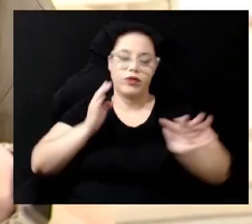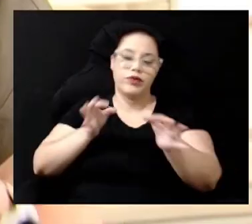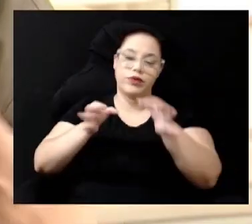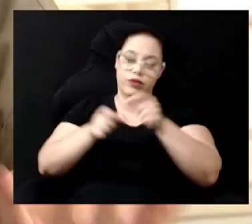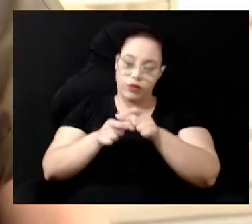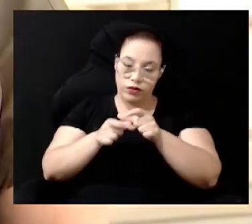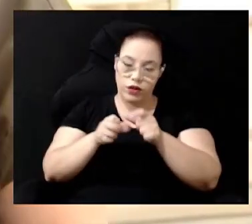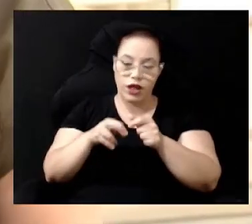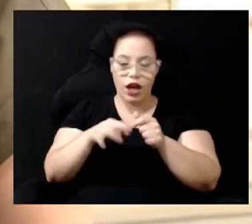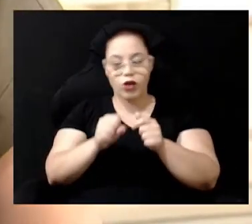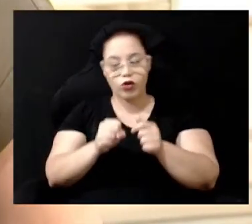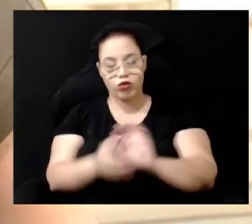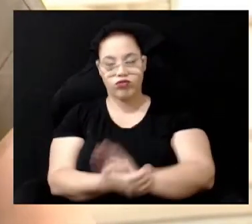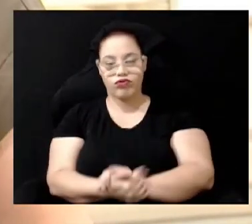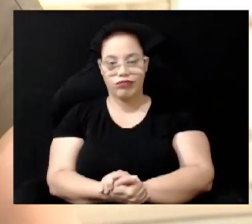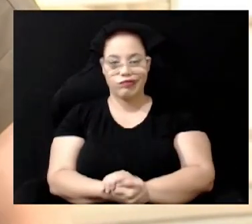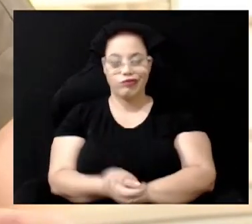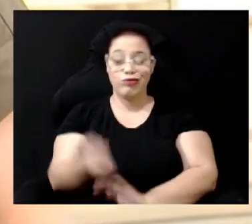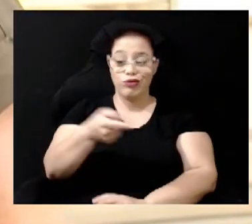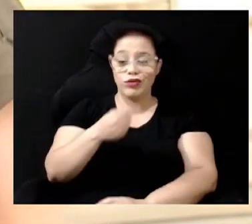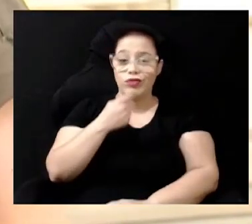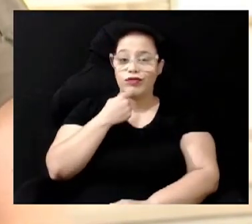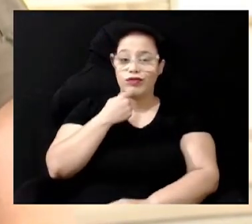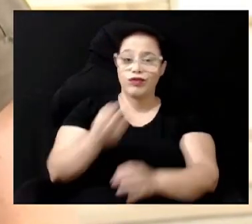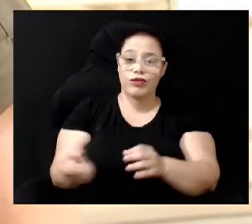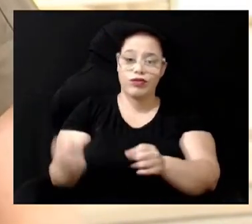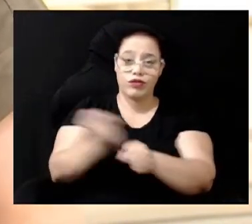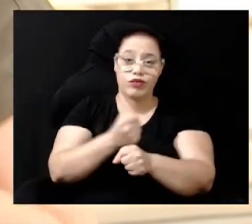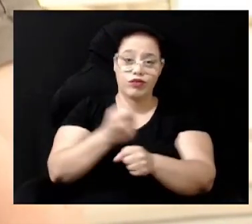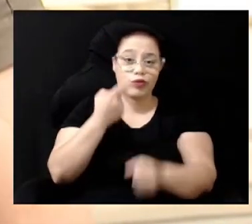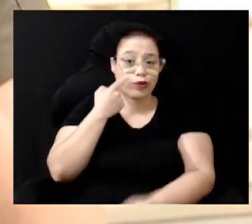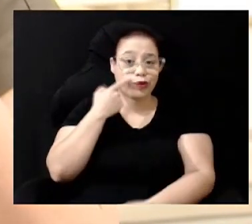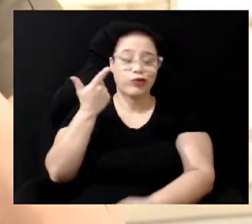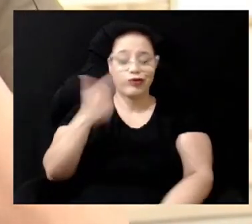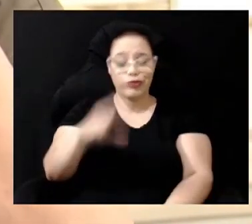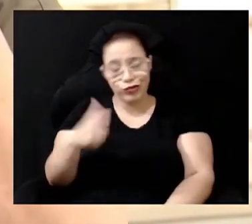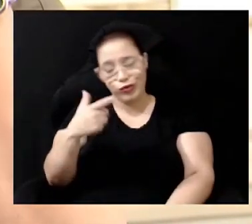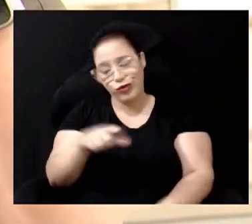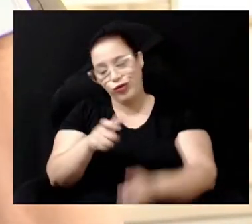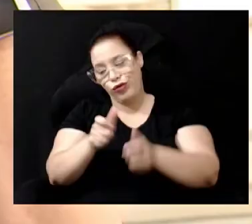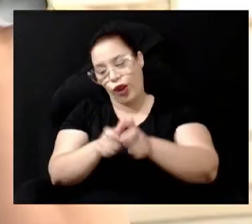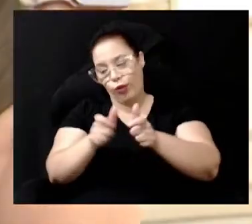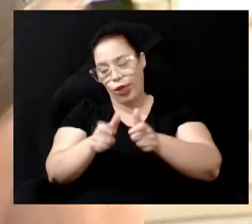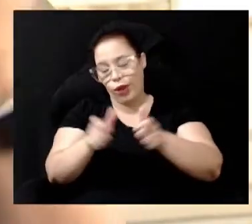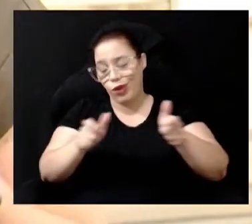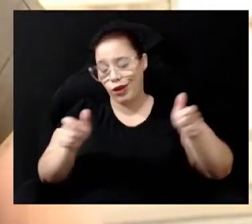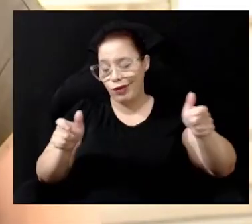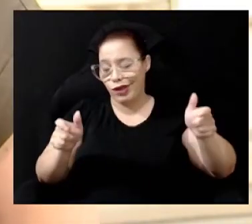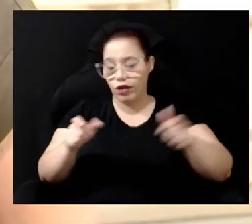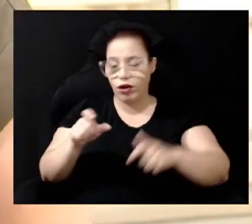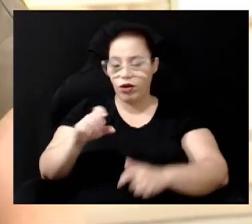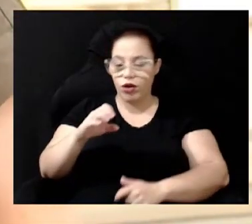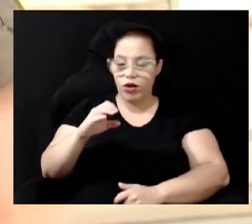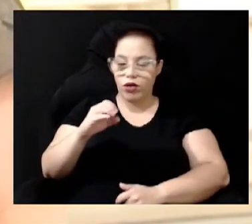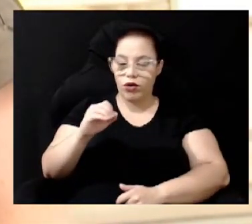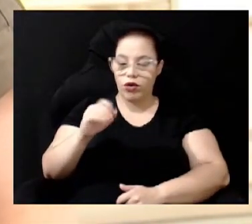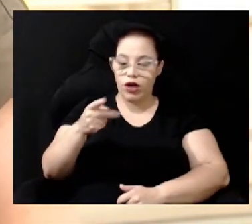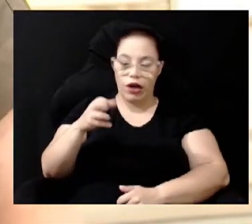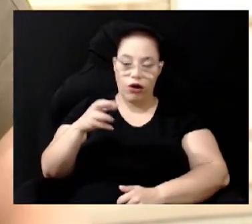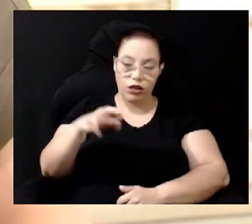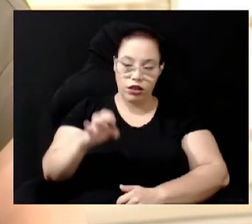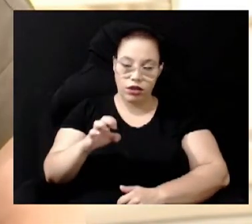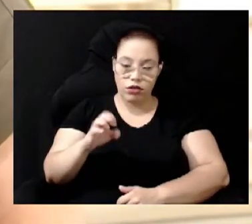E esse ano a gente voltou a apresentar aumento de casos de coqueluche não é uma exclusividade de Campinas